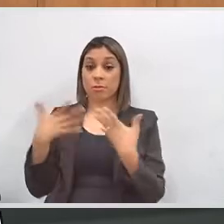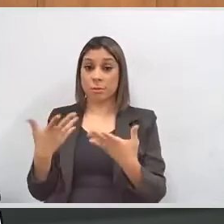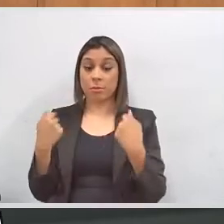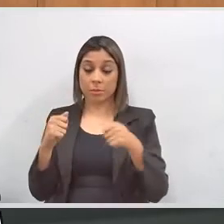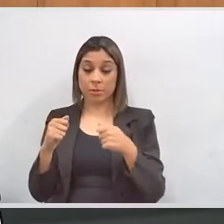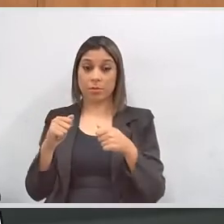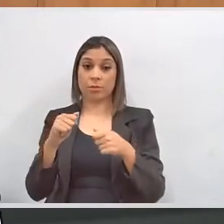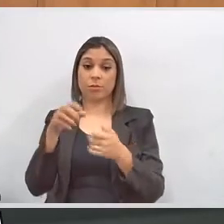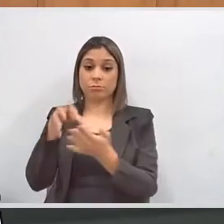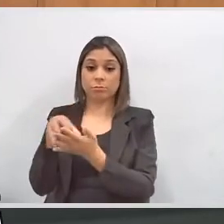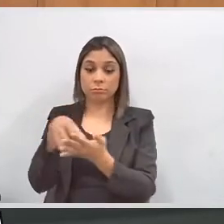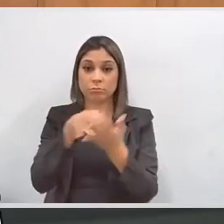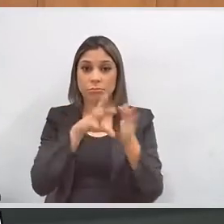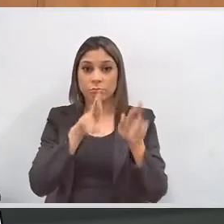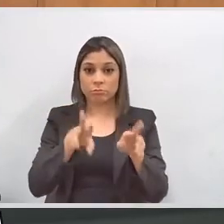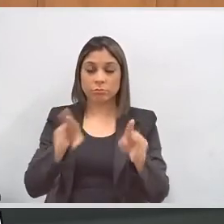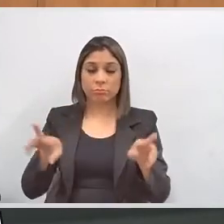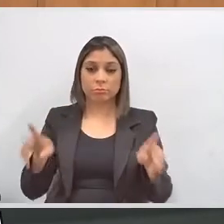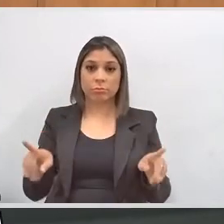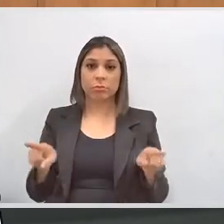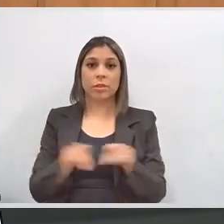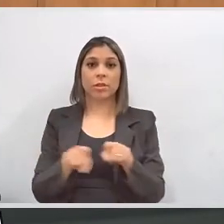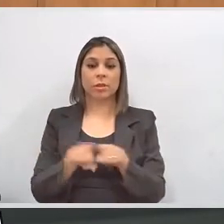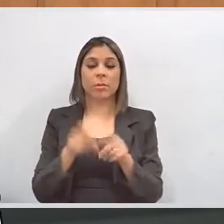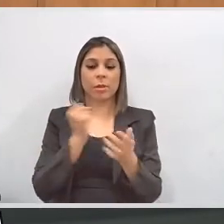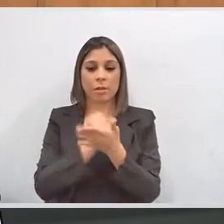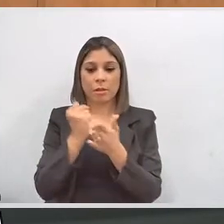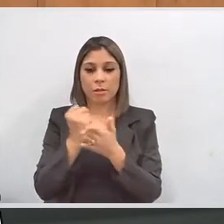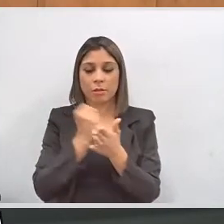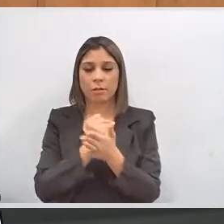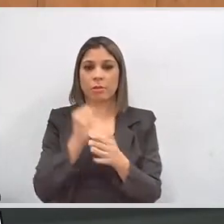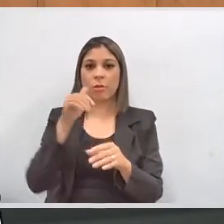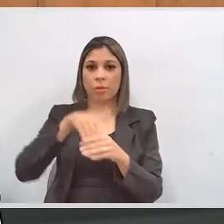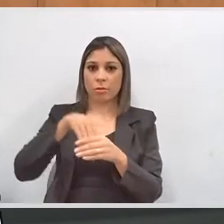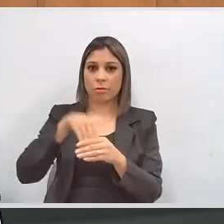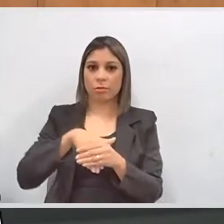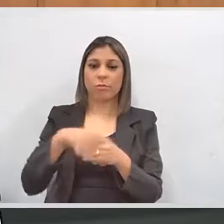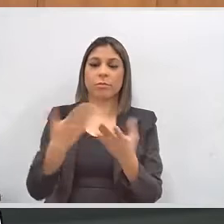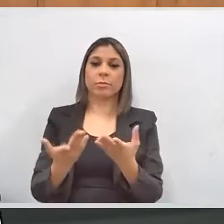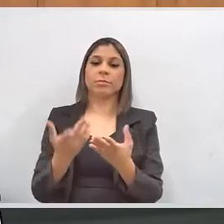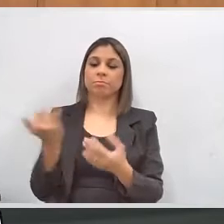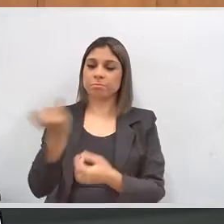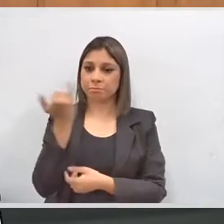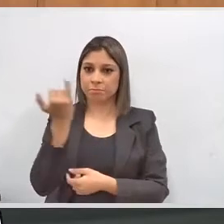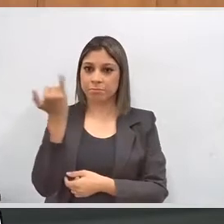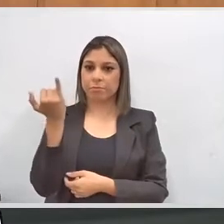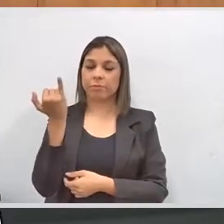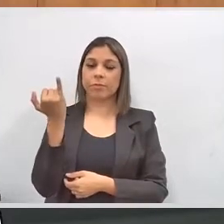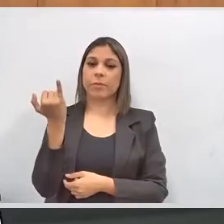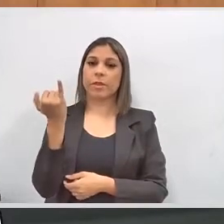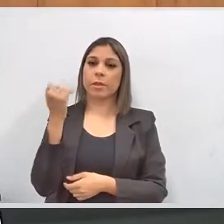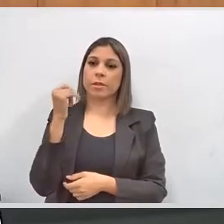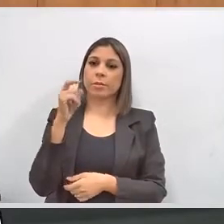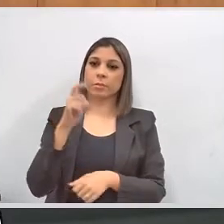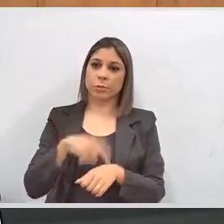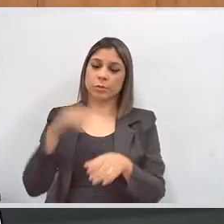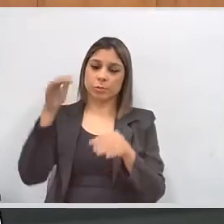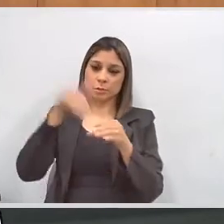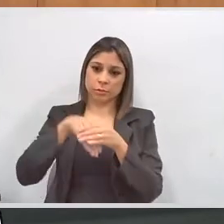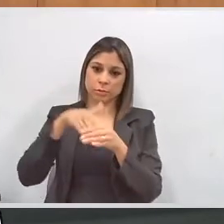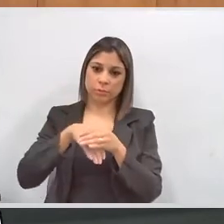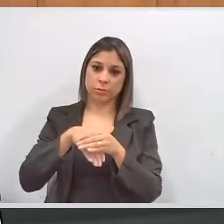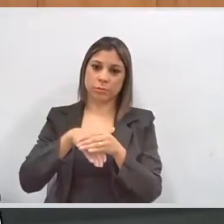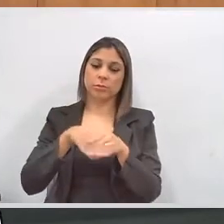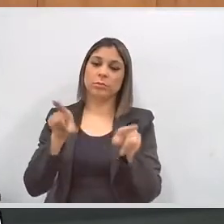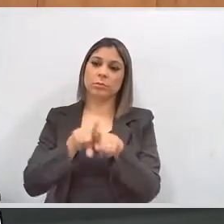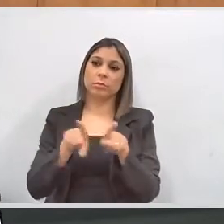os diversos setores da casa, inclusive os nossos cartórios eleitorais, que são de suma importância para as eleições,